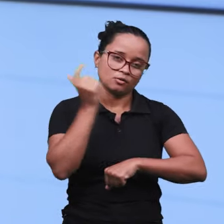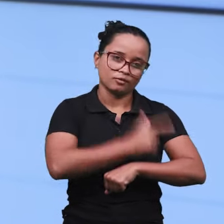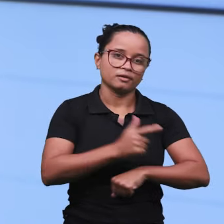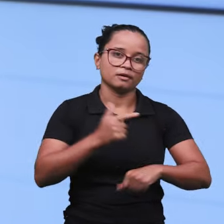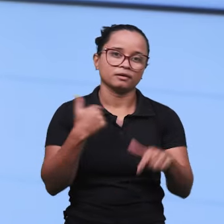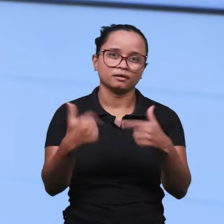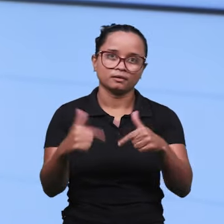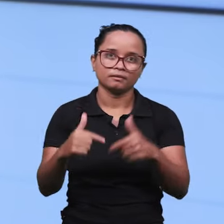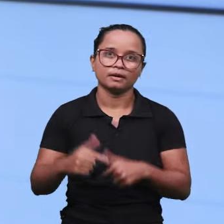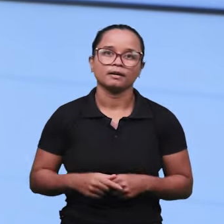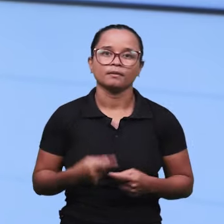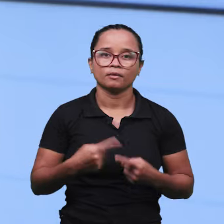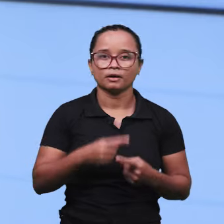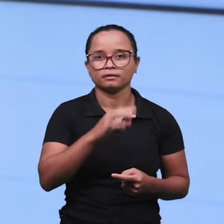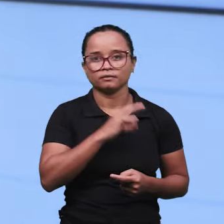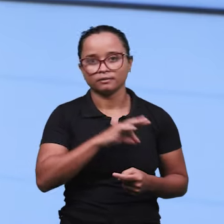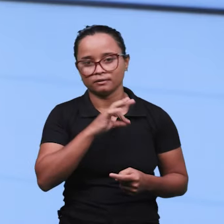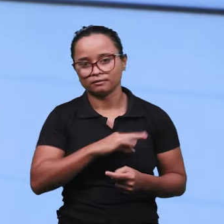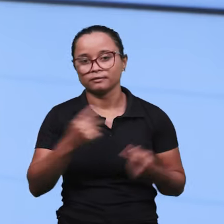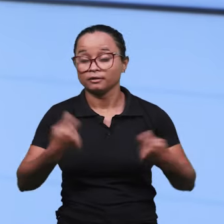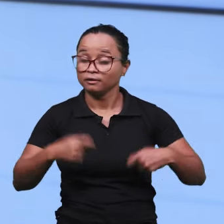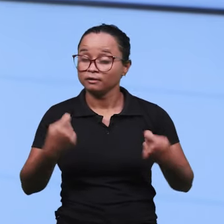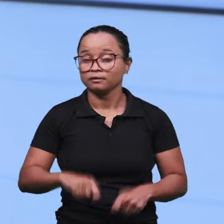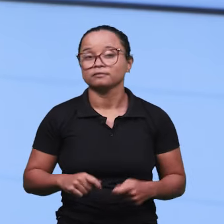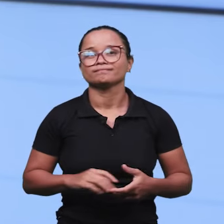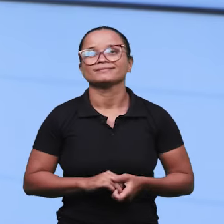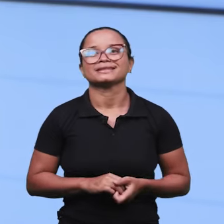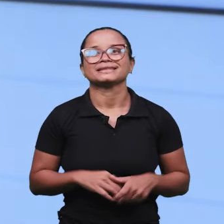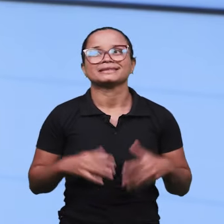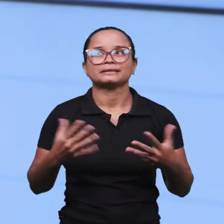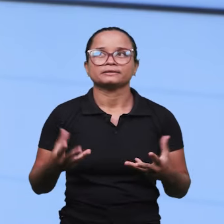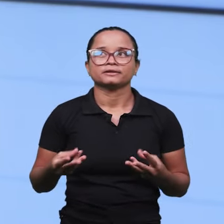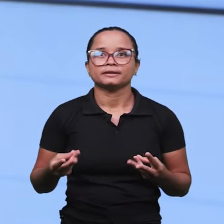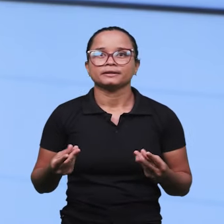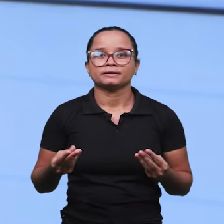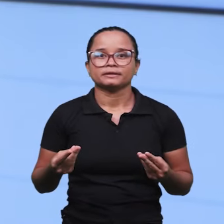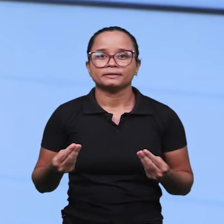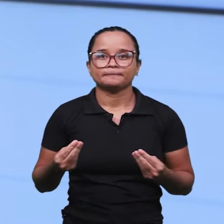fazer, para poder ele não ficar sem receber. Então, assim, engloba, na verdade,